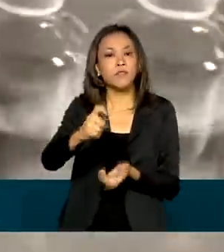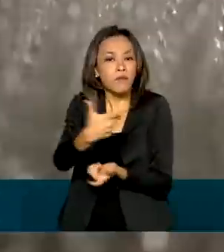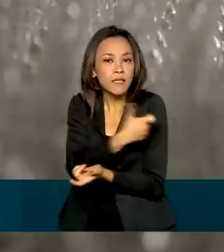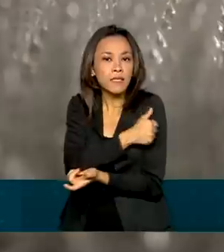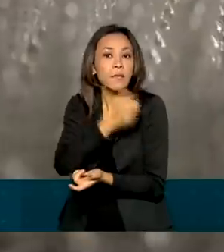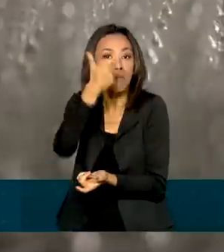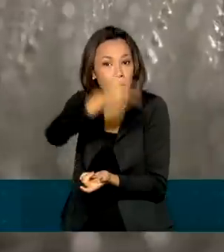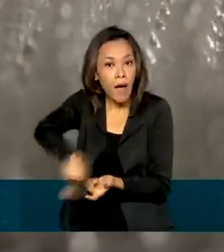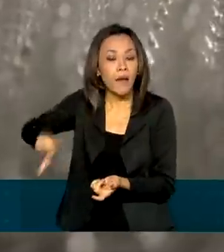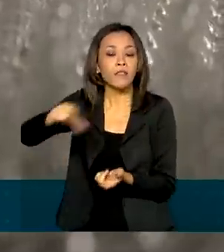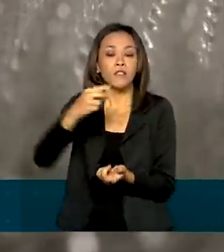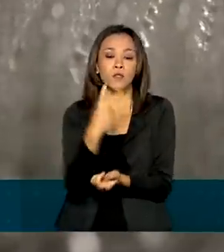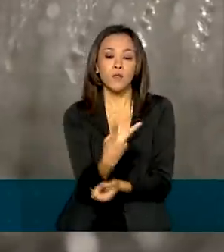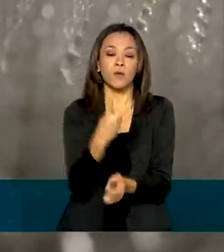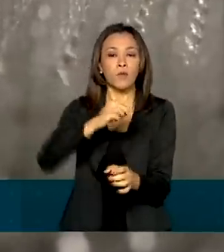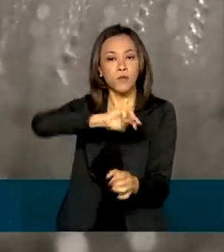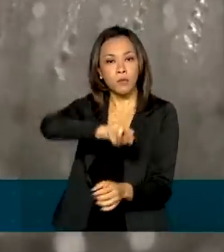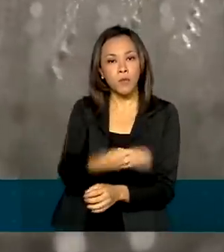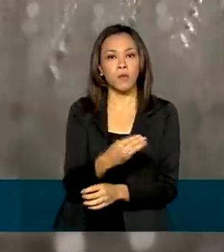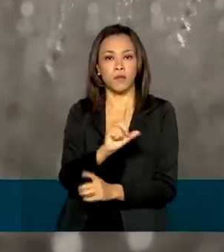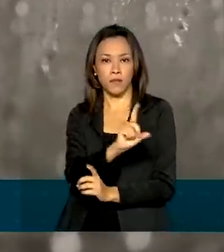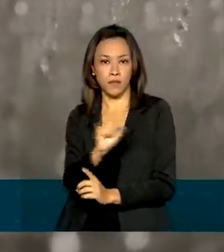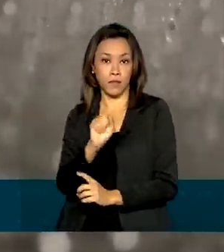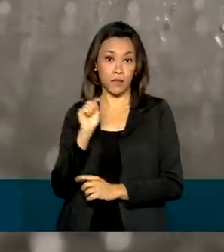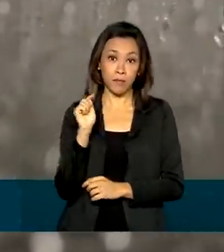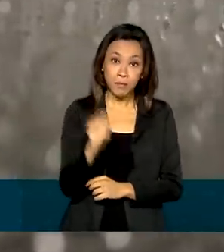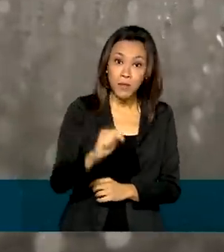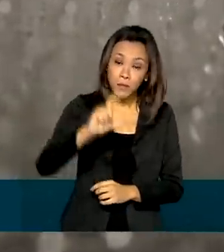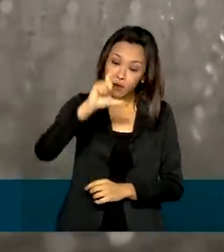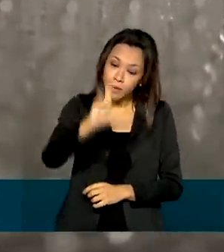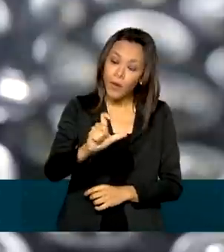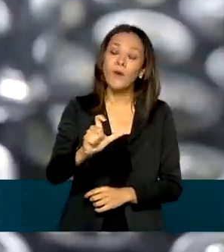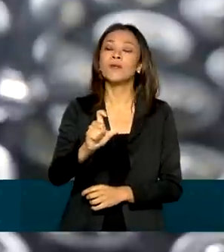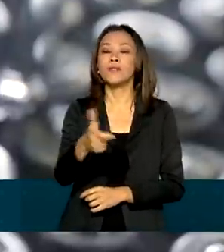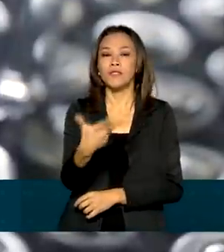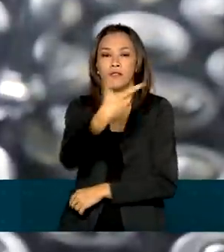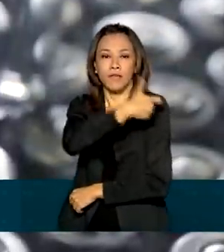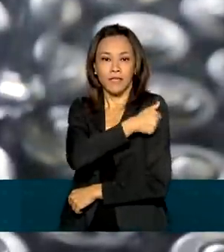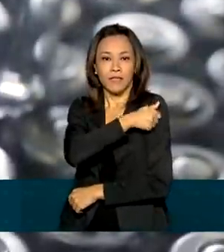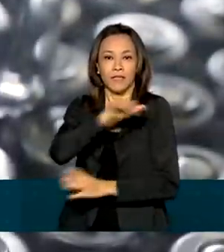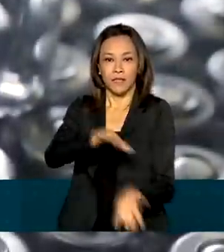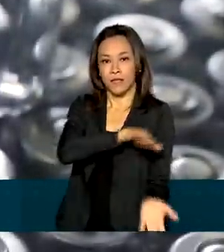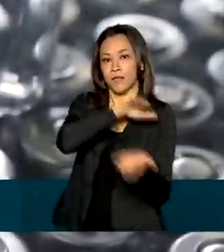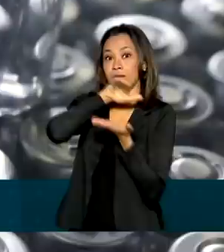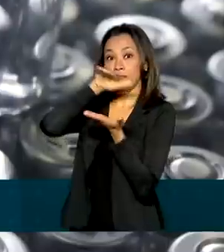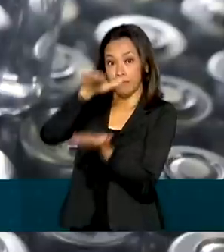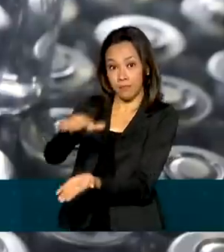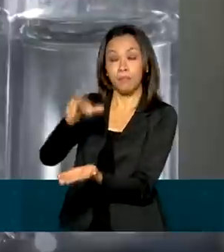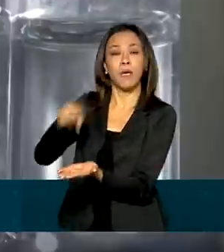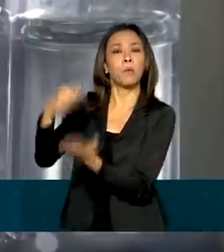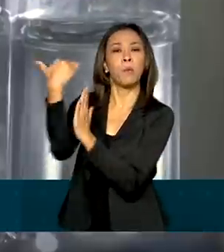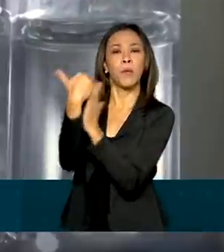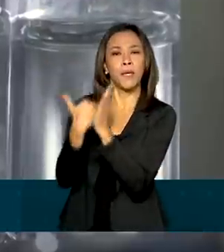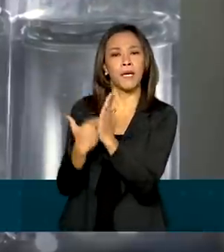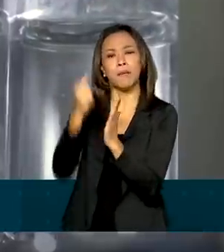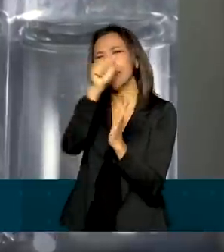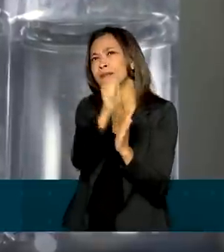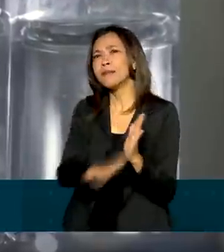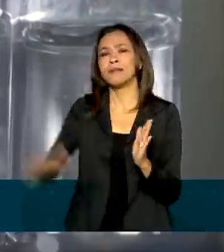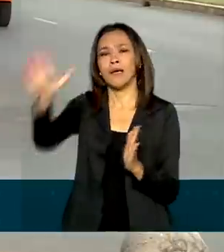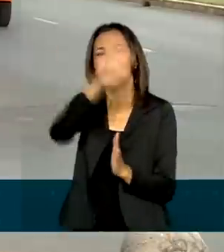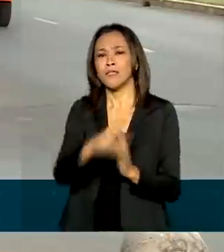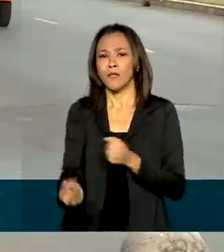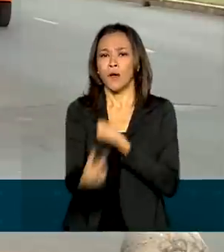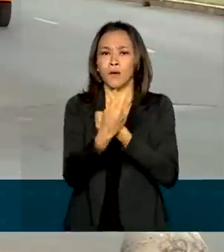de mais 2 milhões e 100 mil doses da vacina de Oxford para o Programa Nacional de Imunizações até este